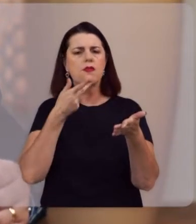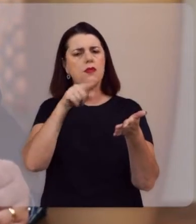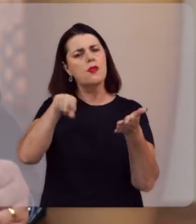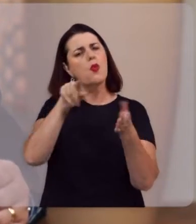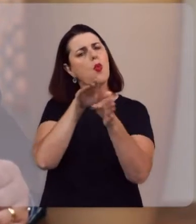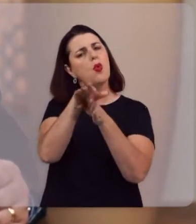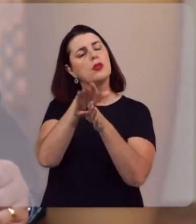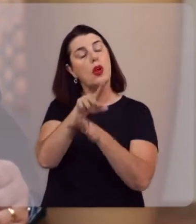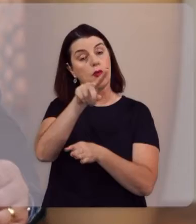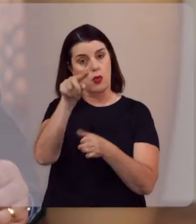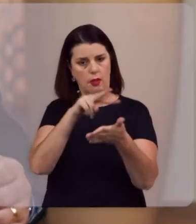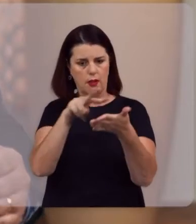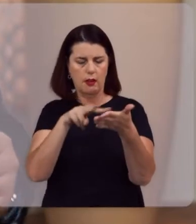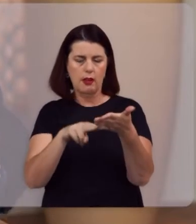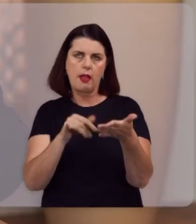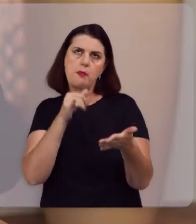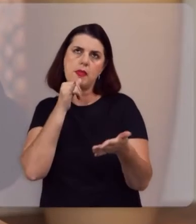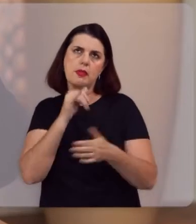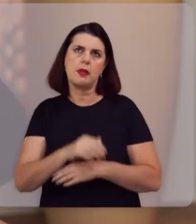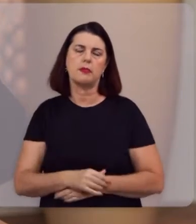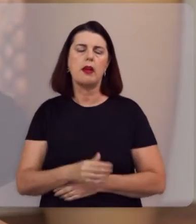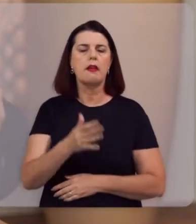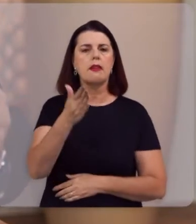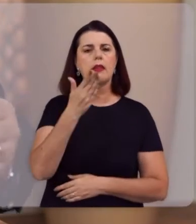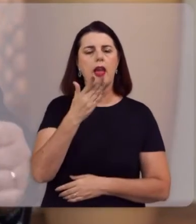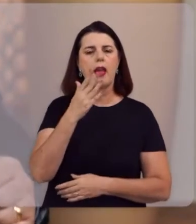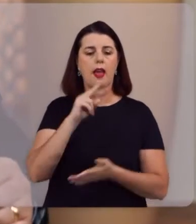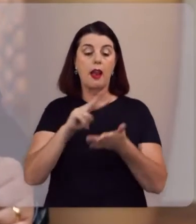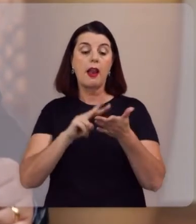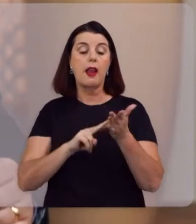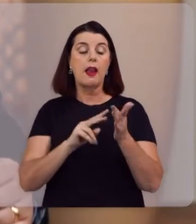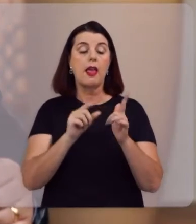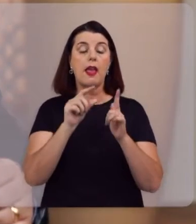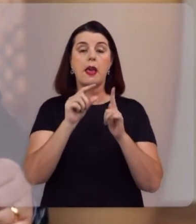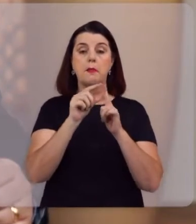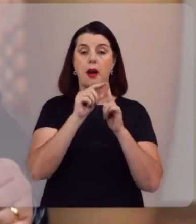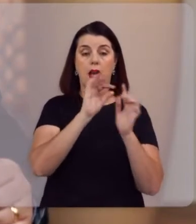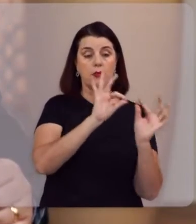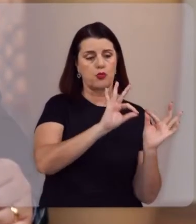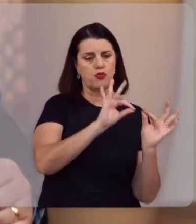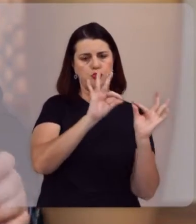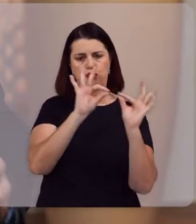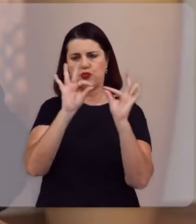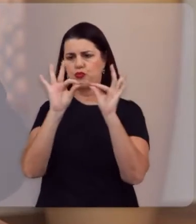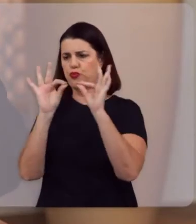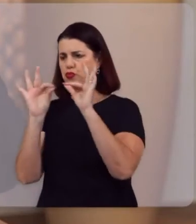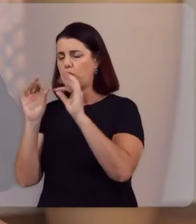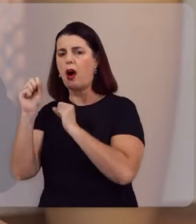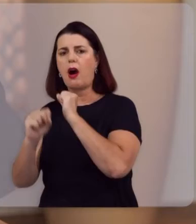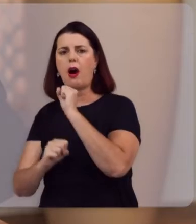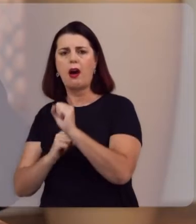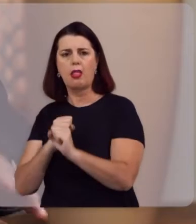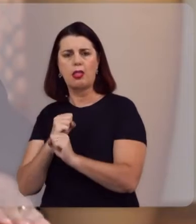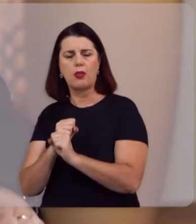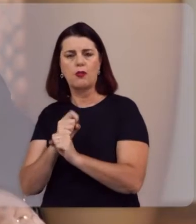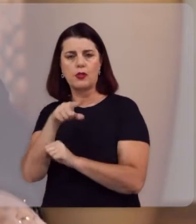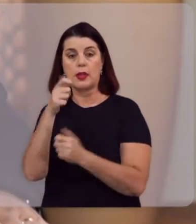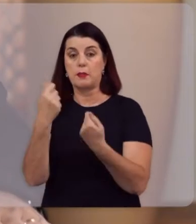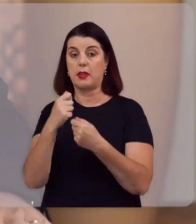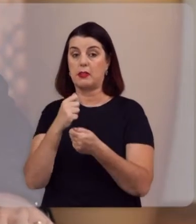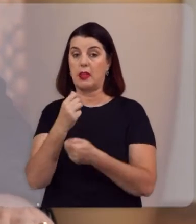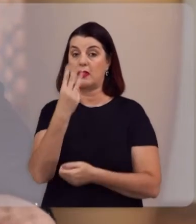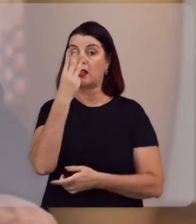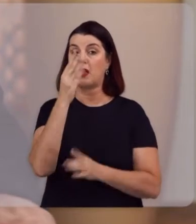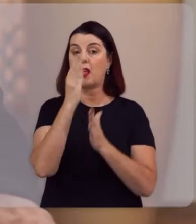é que você leia, se você quiser, por exemplo, ler a Bíblia no ano inteiro, você precisa ler três capítulos todos